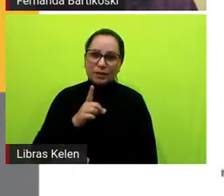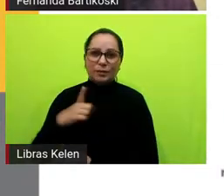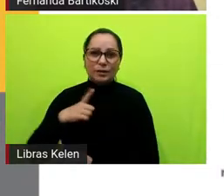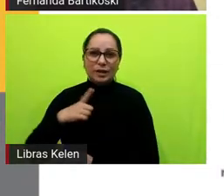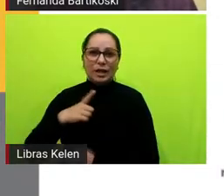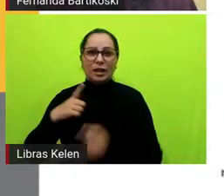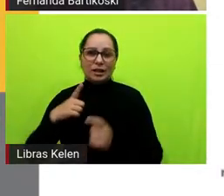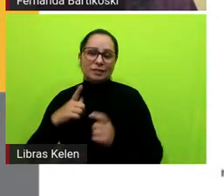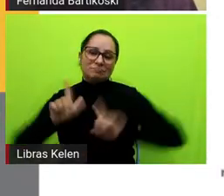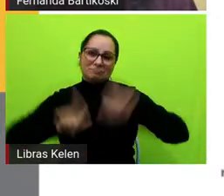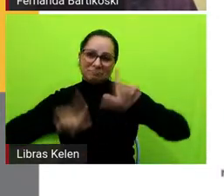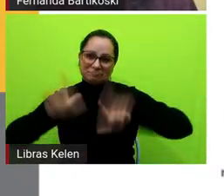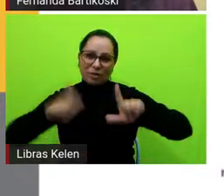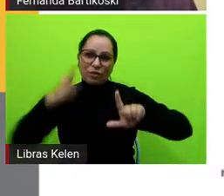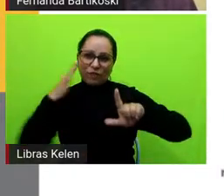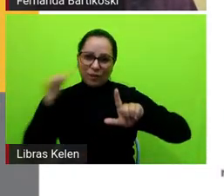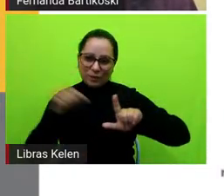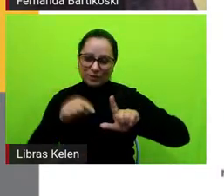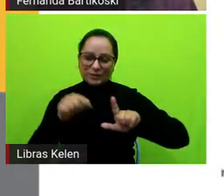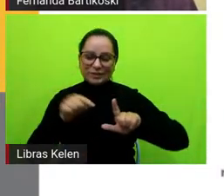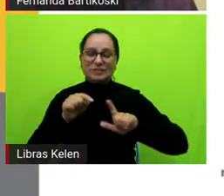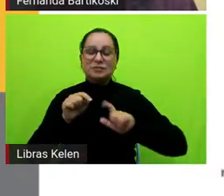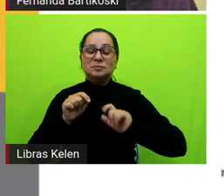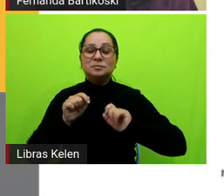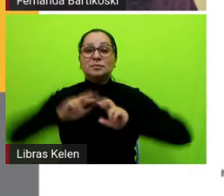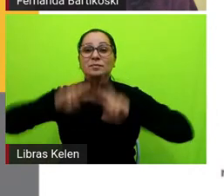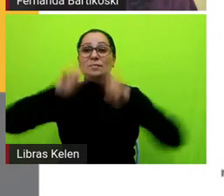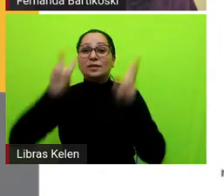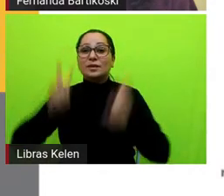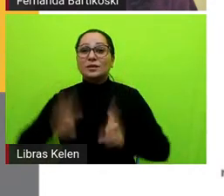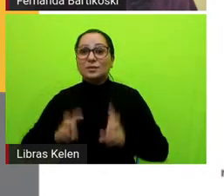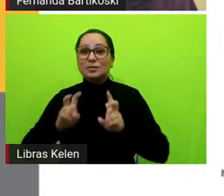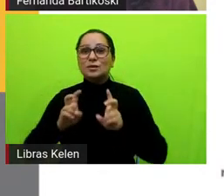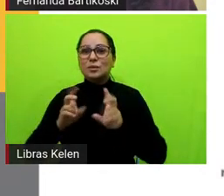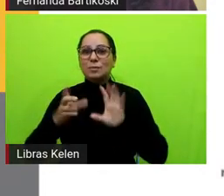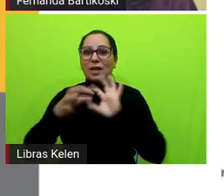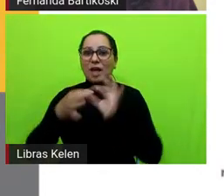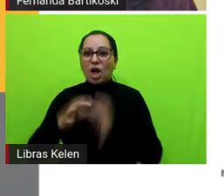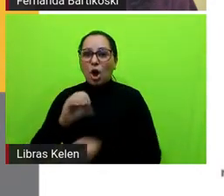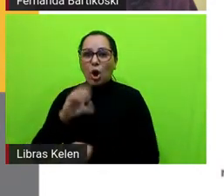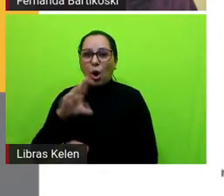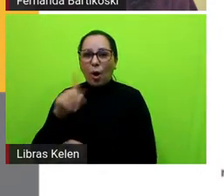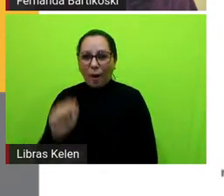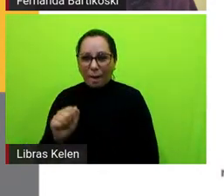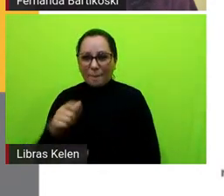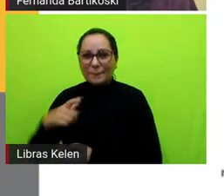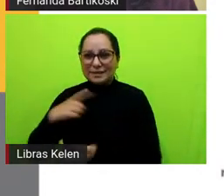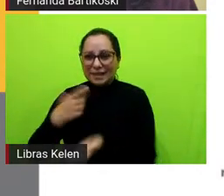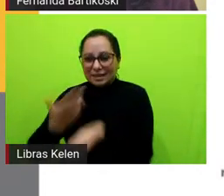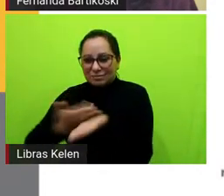televisivo a questão das figurinhas da Copa sendo assim um